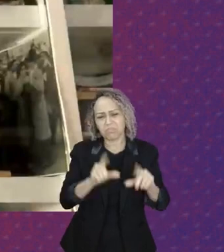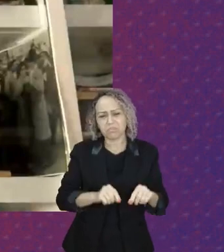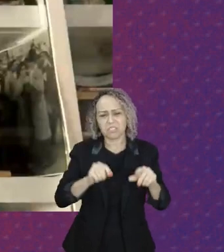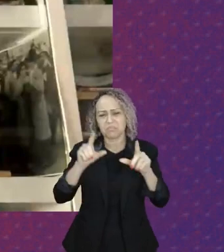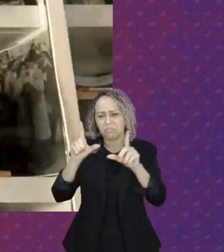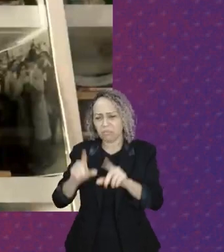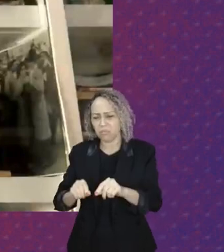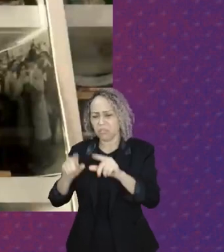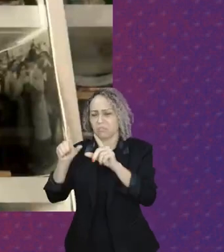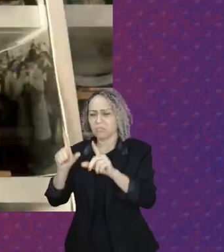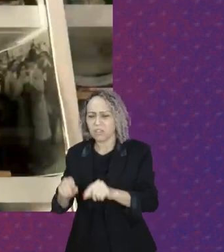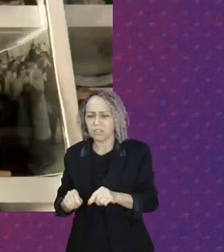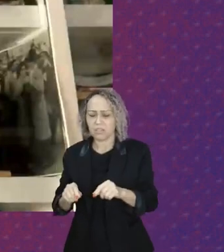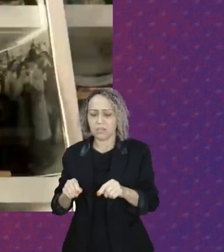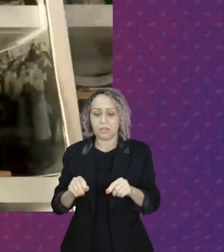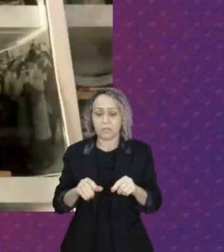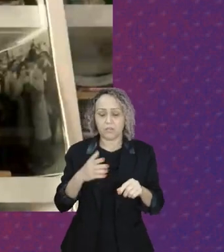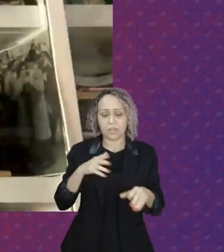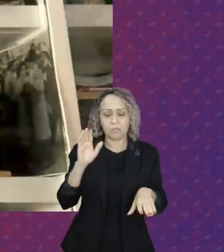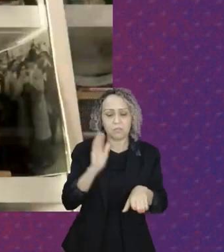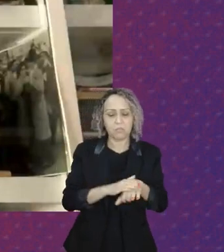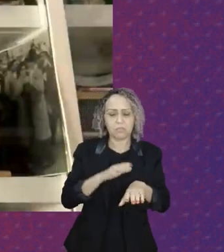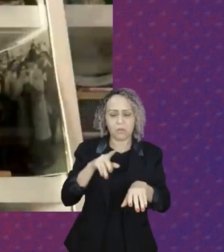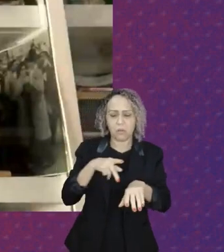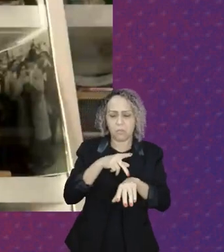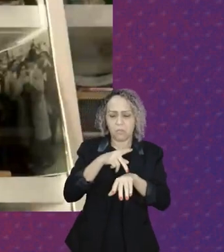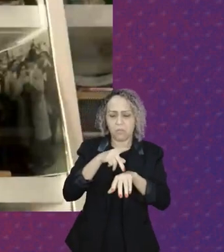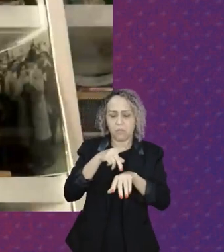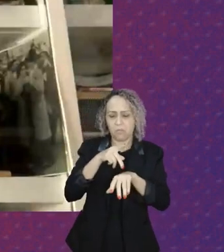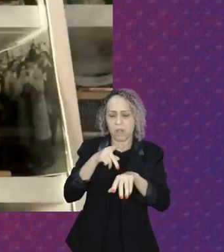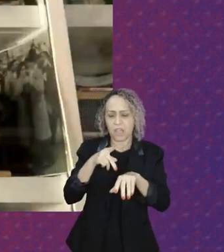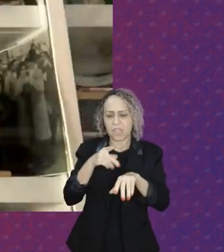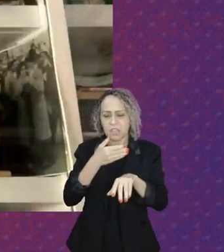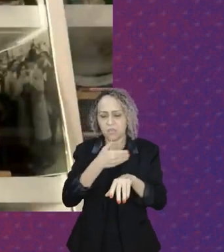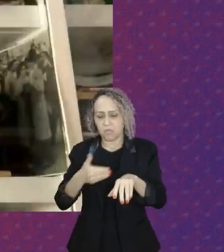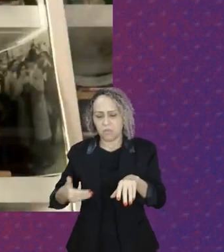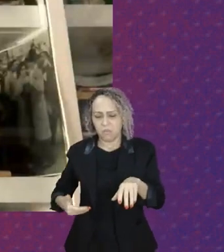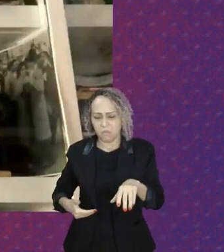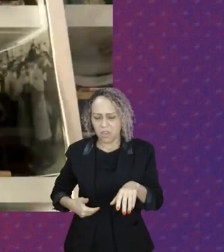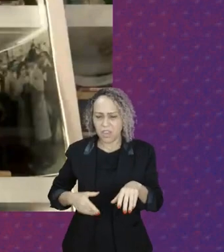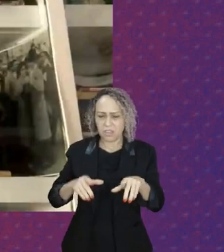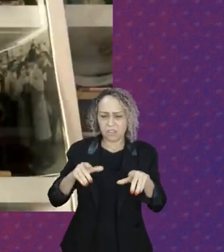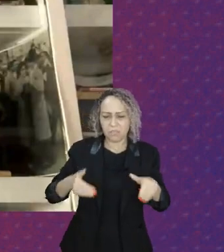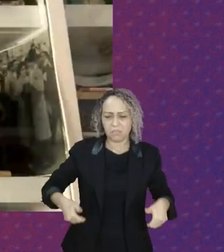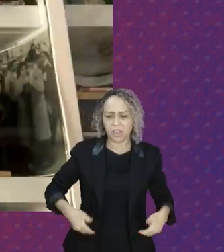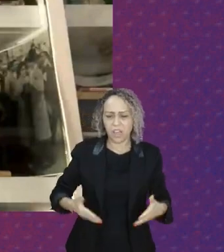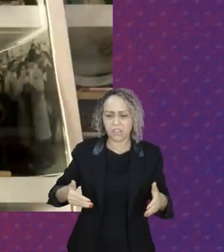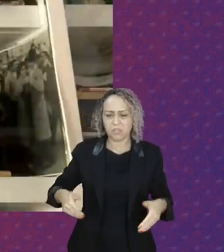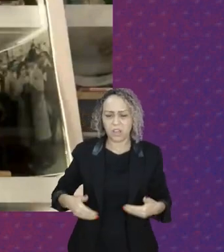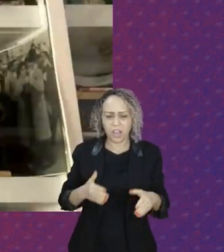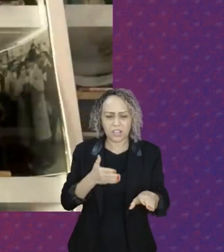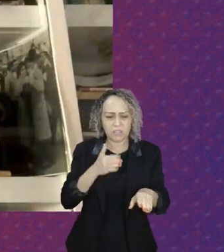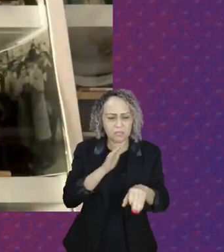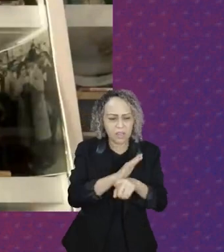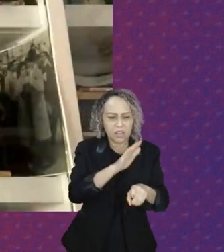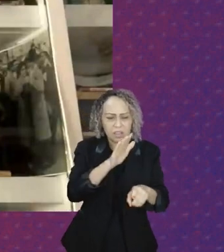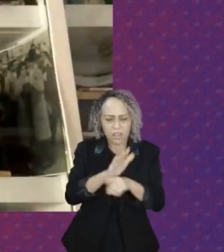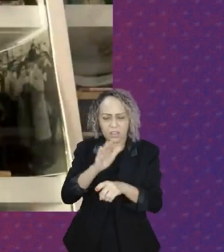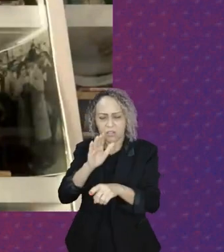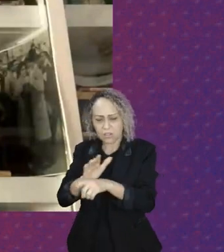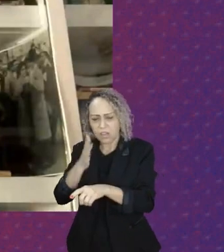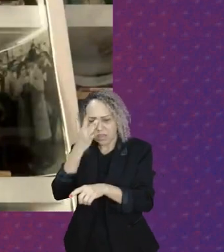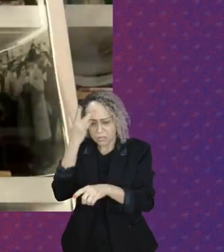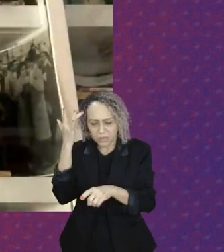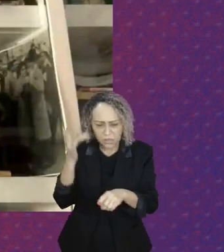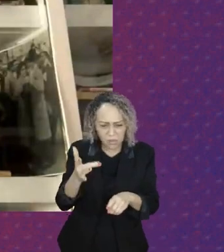diminuindo os gastos do Estado com direitos sociais, o país voltaria a crescer. Isso não é responsabilidade da pandemia apenas. A